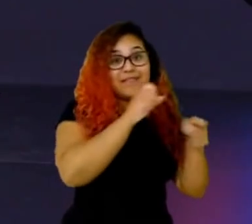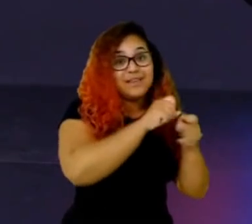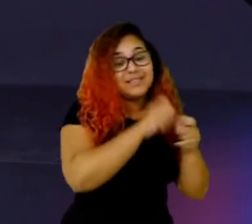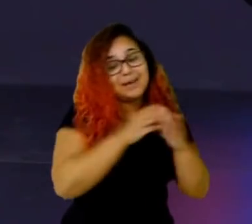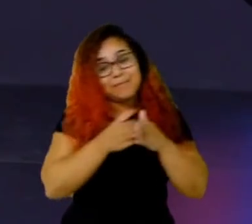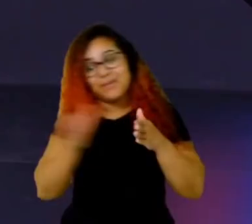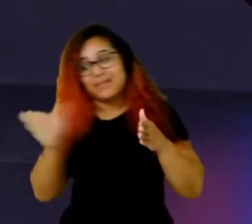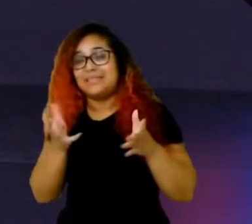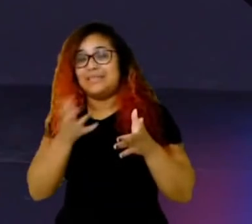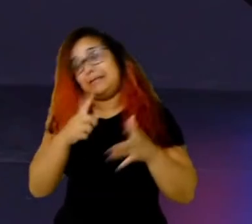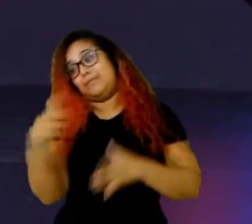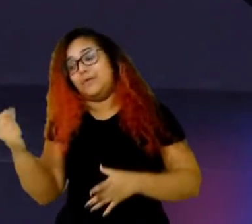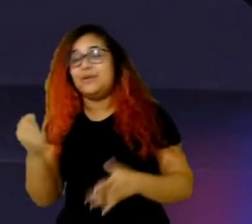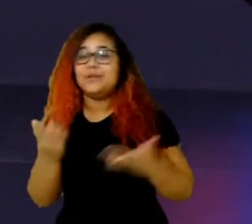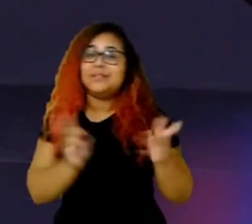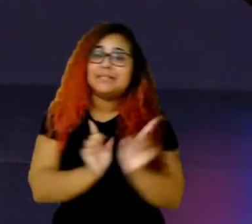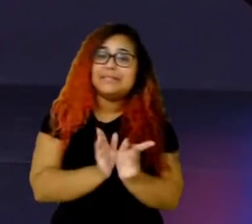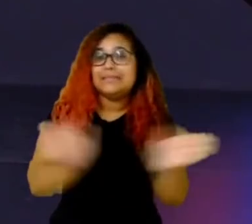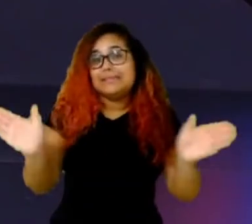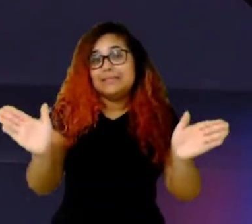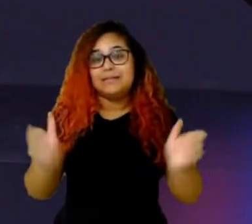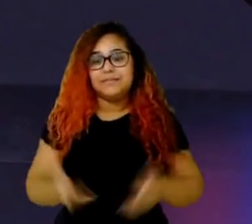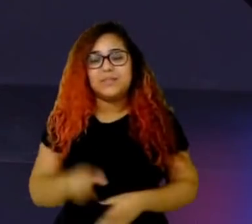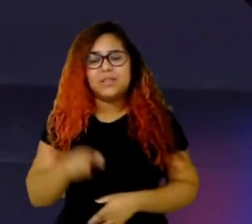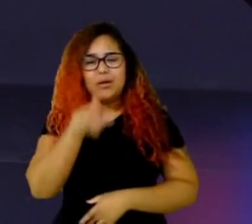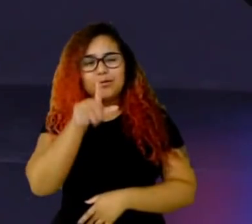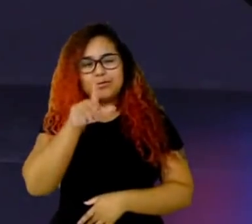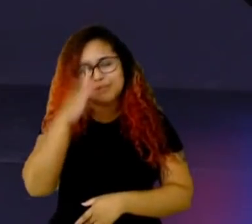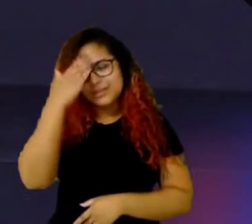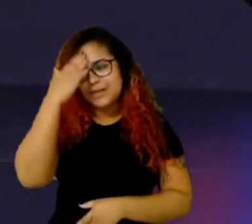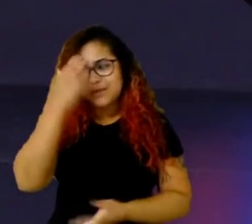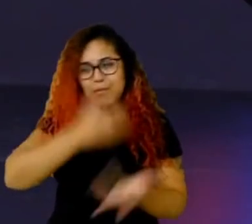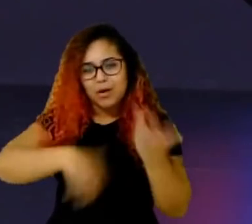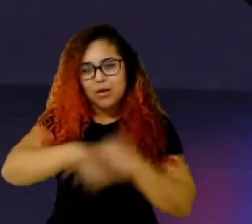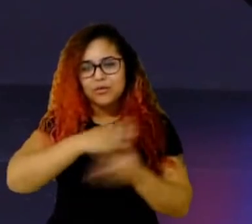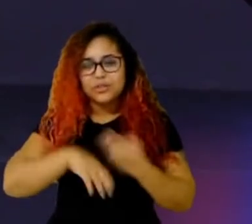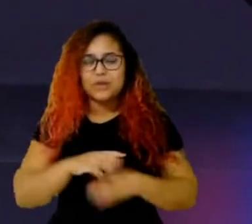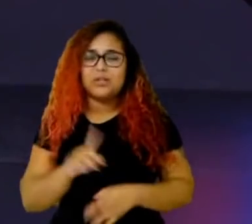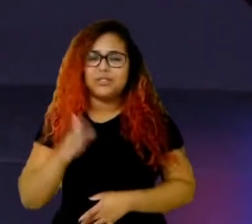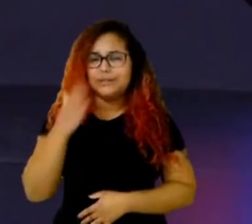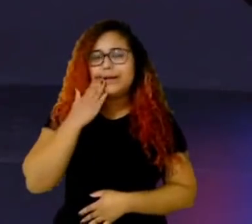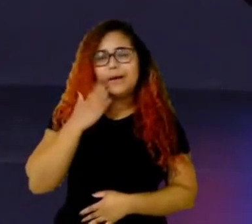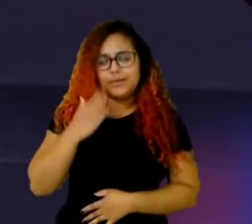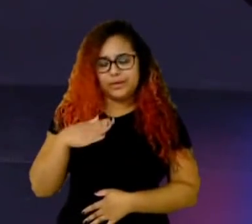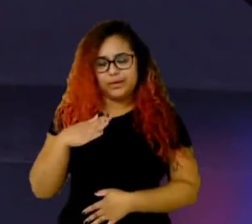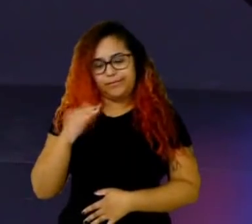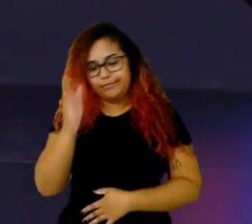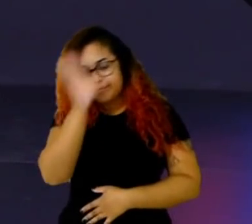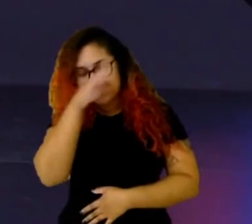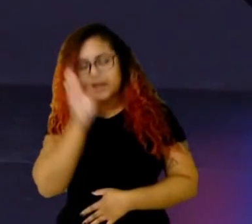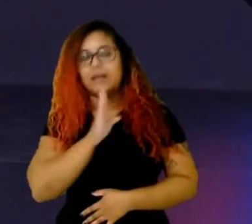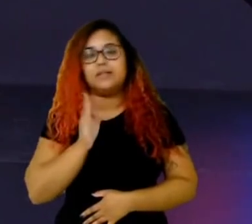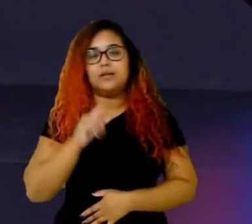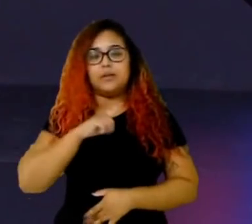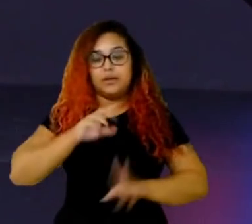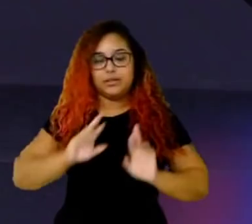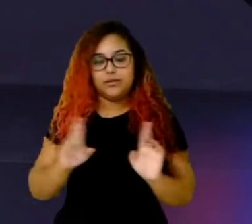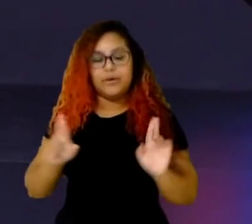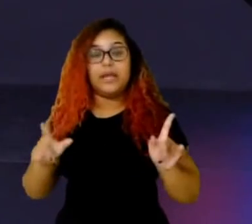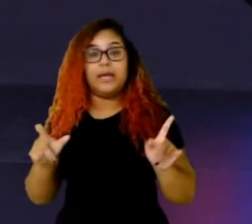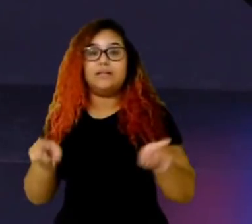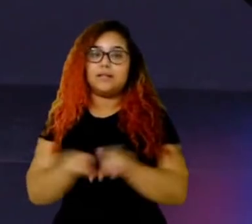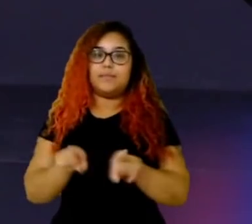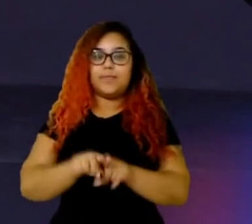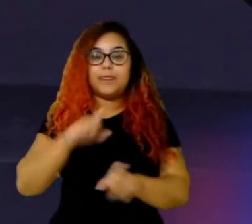que já foi campeão brasileiro inúmeras vezes, a gente vê o nível do Brasil, a gente vê como o Ranger tá explorando, sei, em questão de ganks, etc. A Red não ficando assim